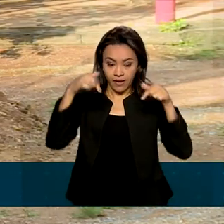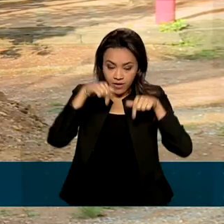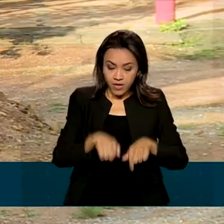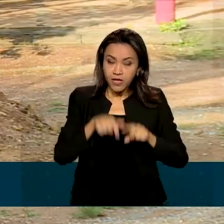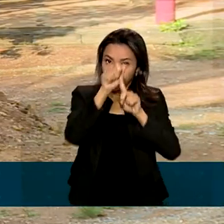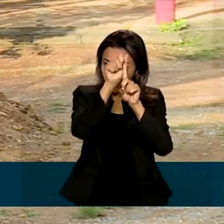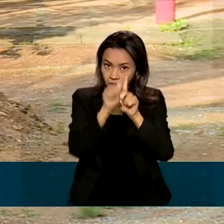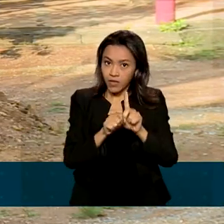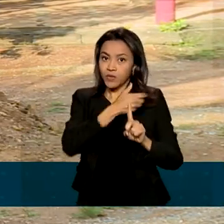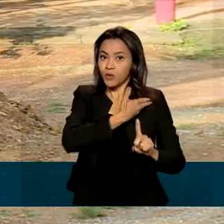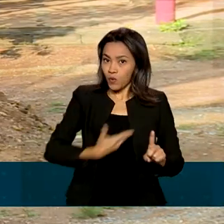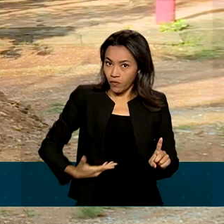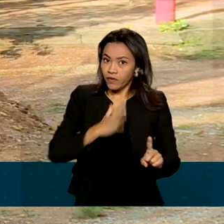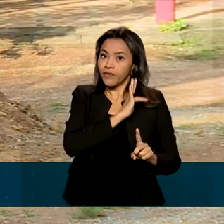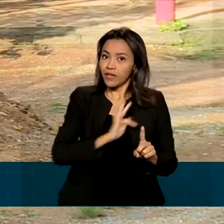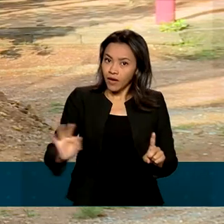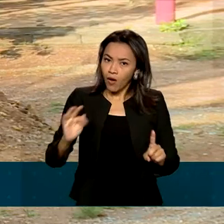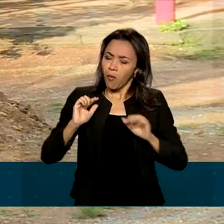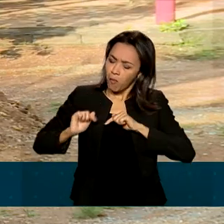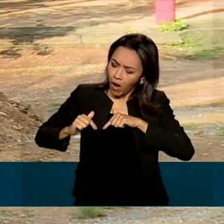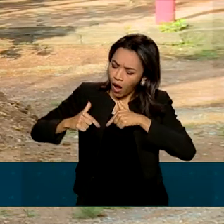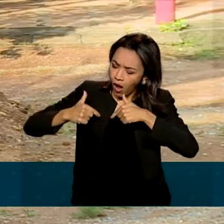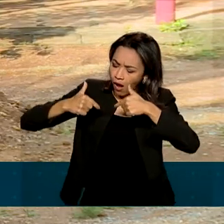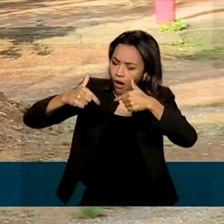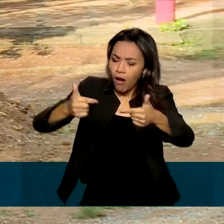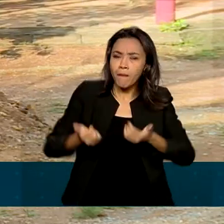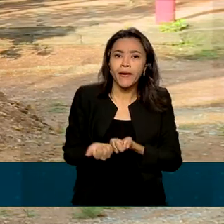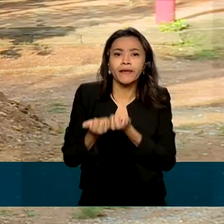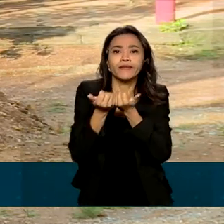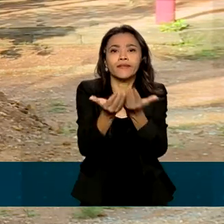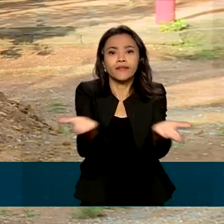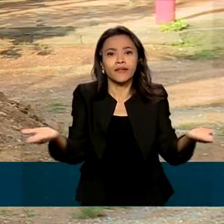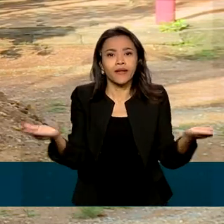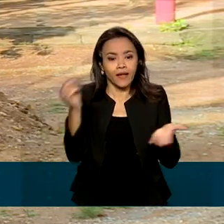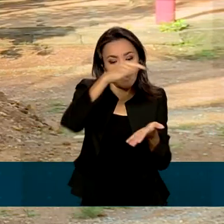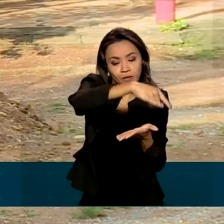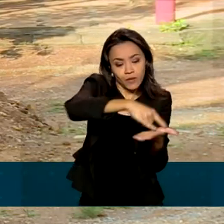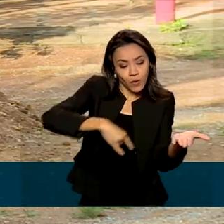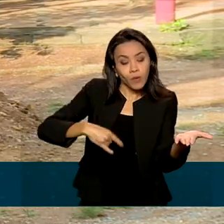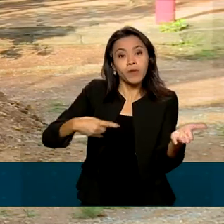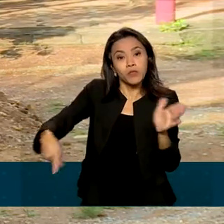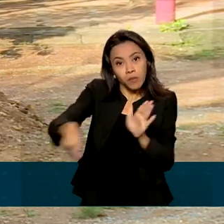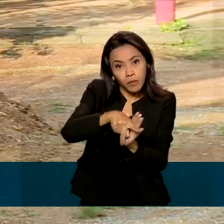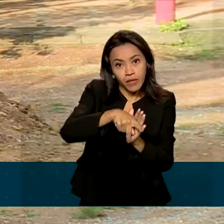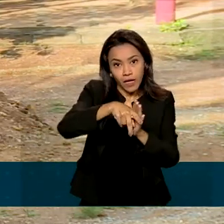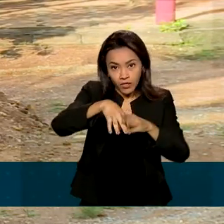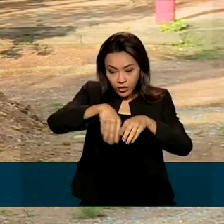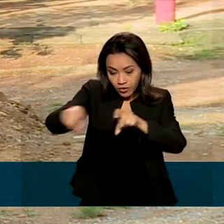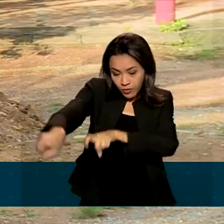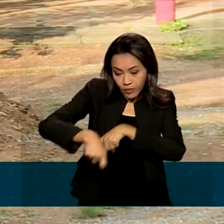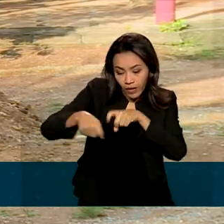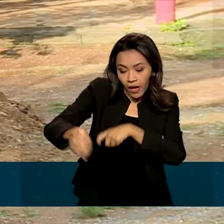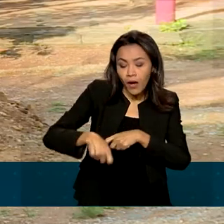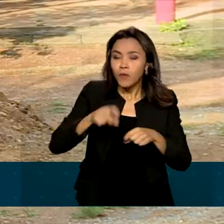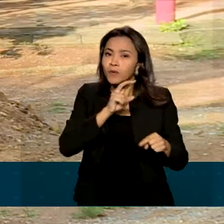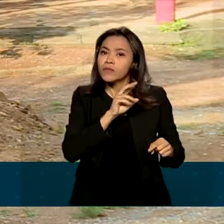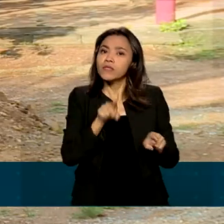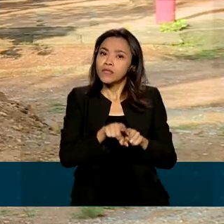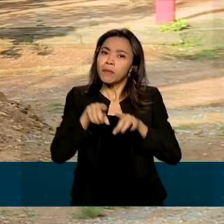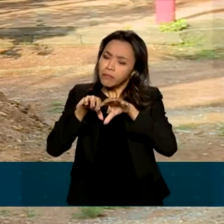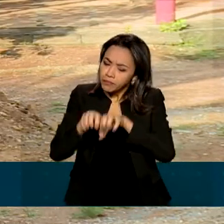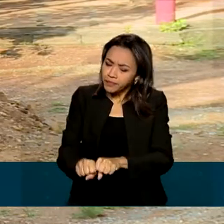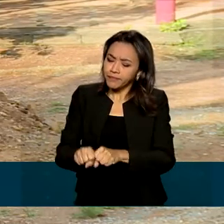governo federal iniciou uma força-tarefa para entregar títulos de propriedade rural definitivos e provisórios em